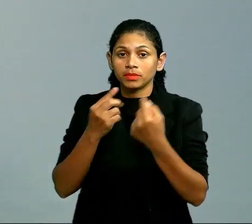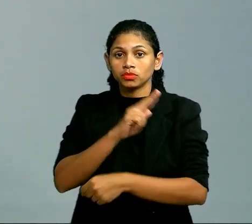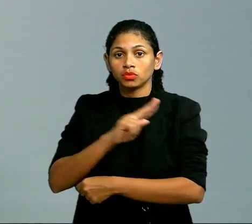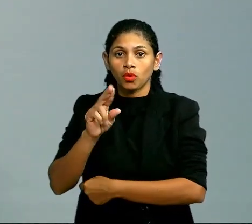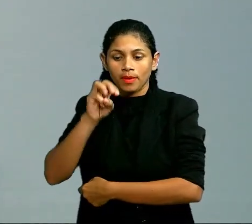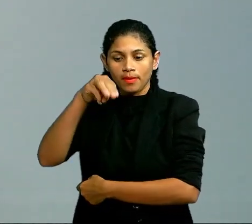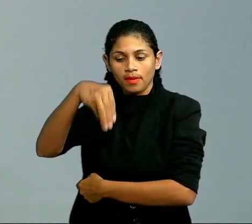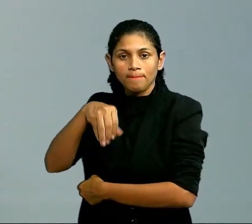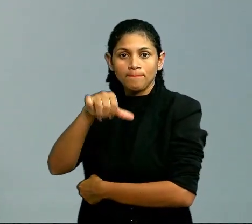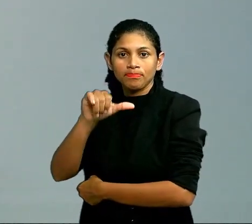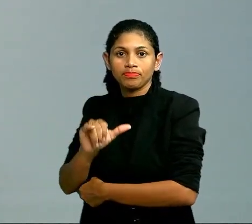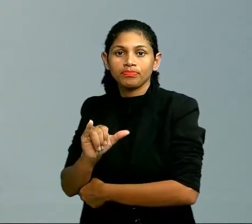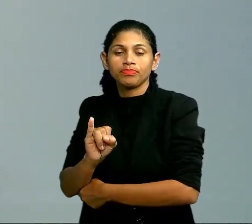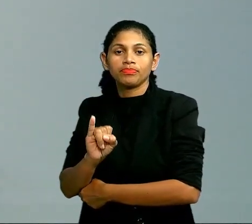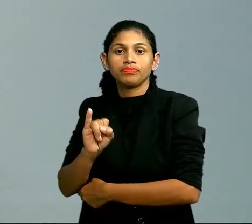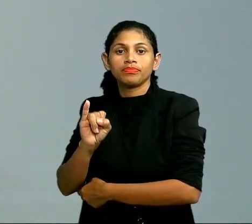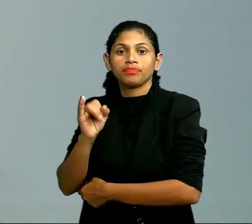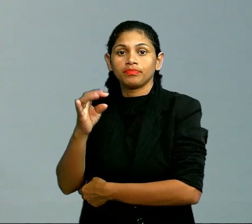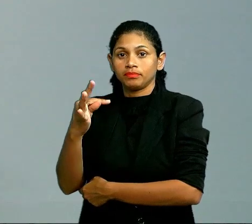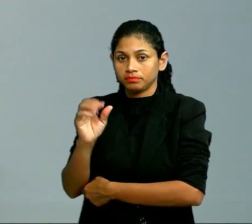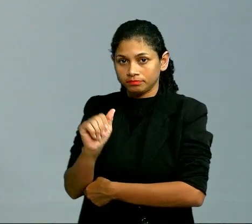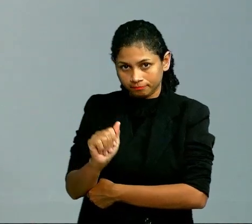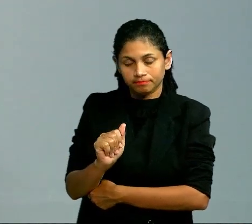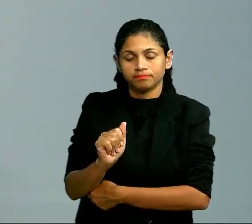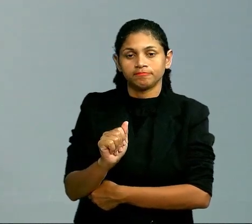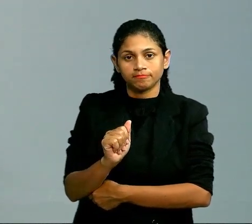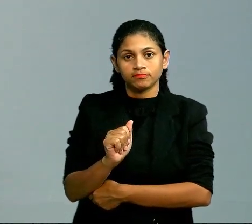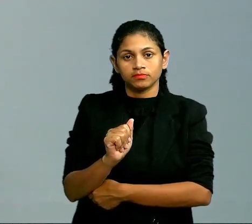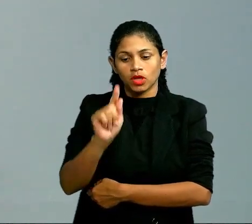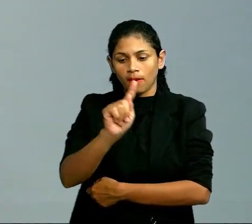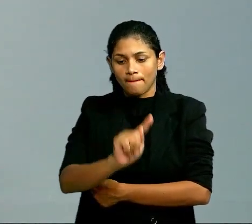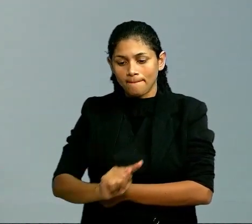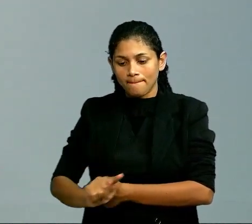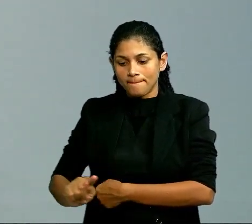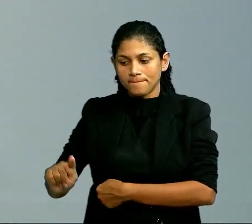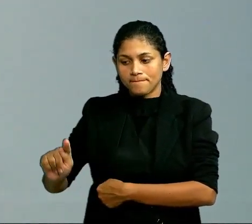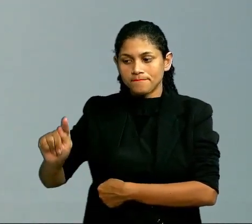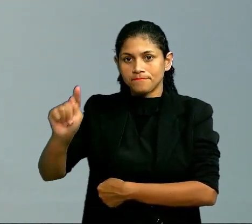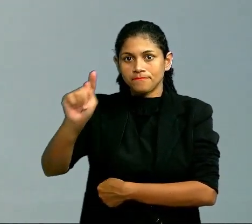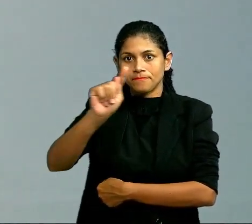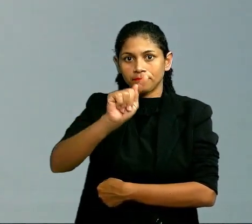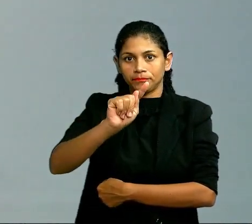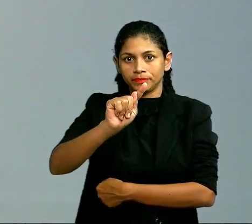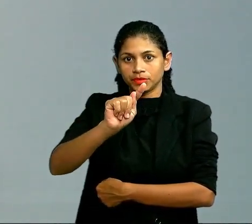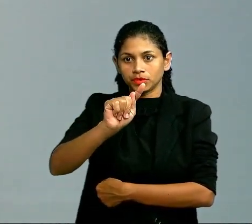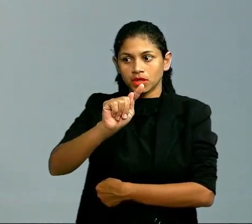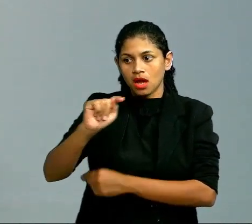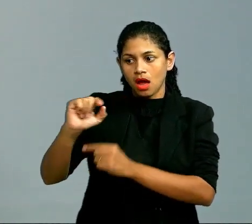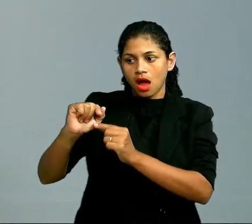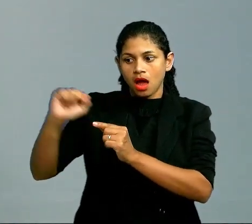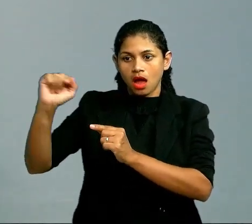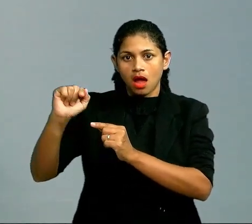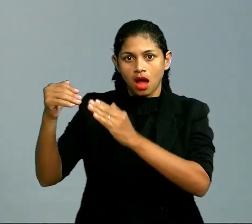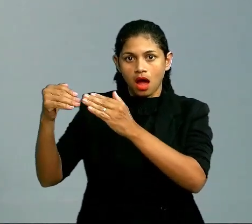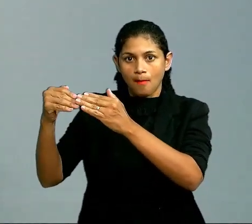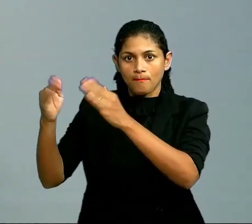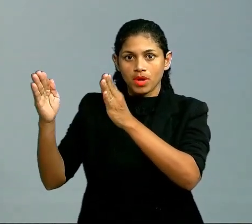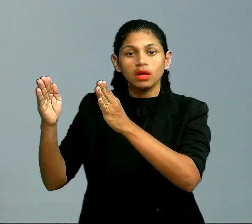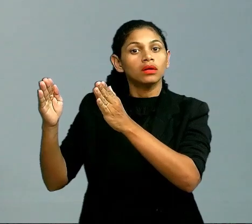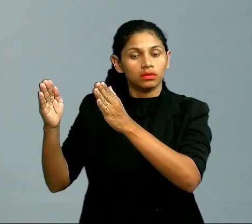eu tiver uma cadeia onde essa cadeia, ela apresenta um ciclo, e nesse ciclo tem uma extremidade aberta, essa cadeia, ela é